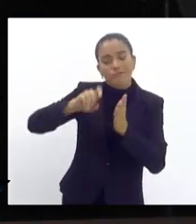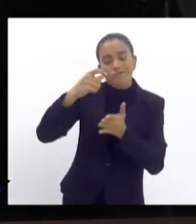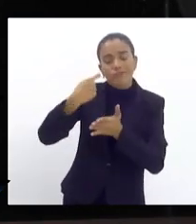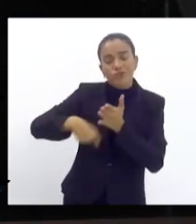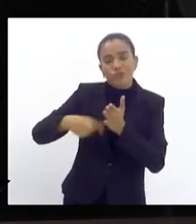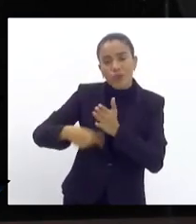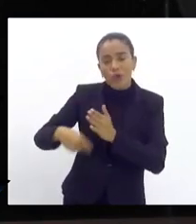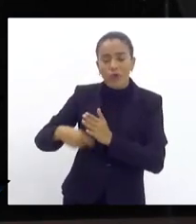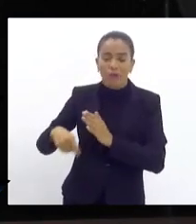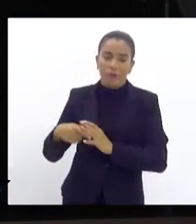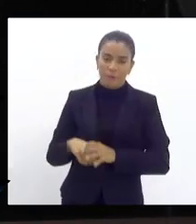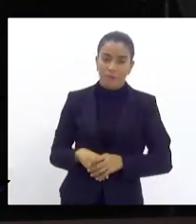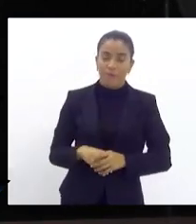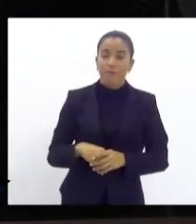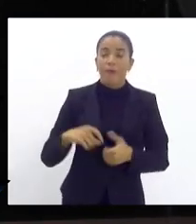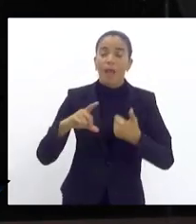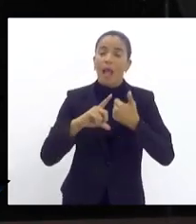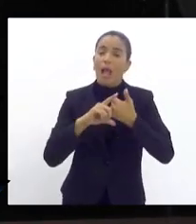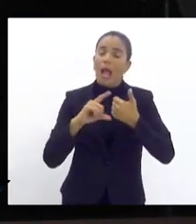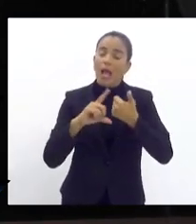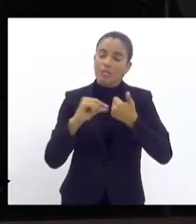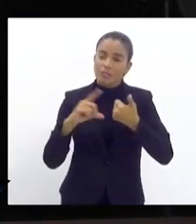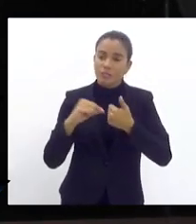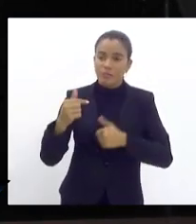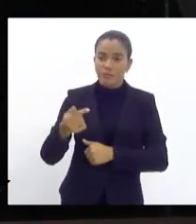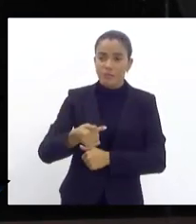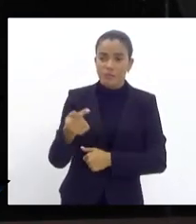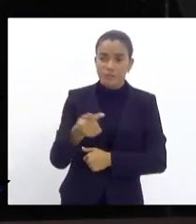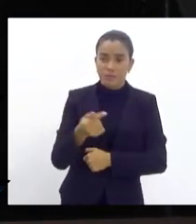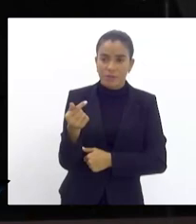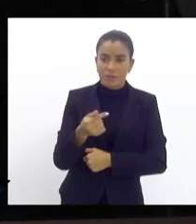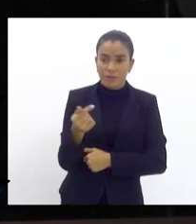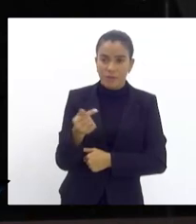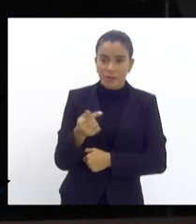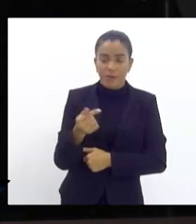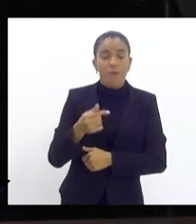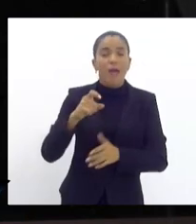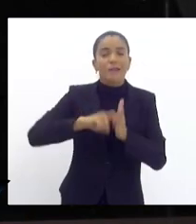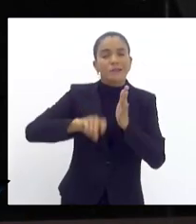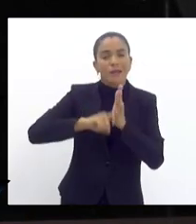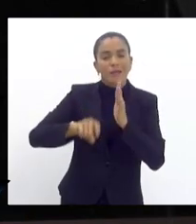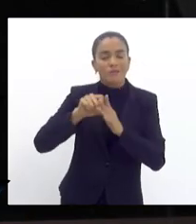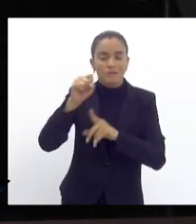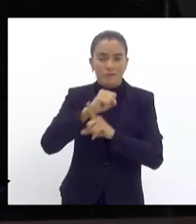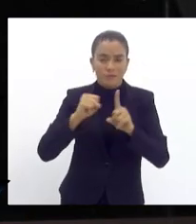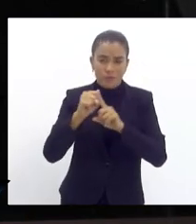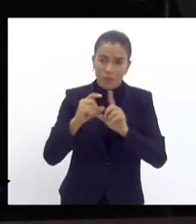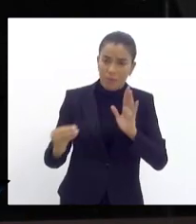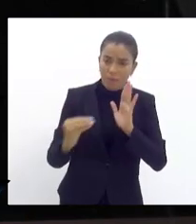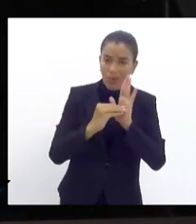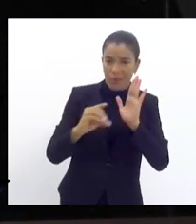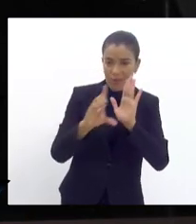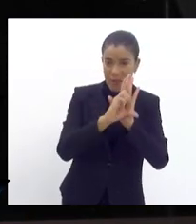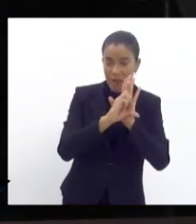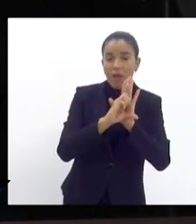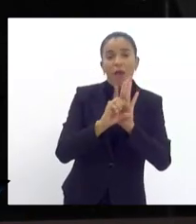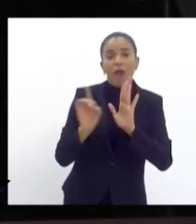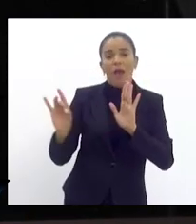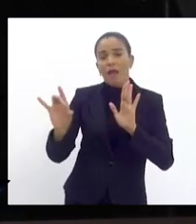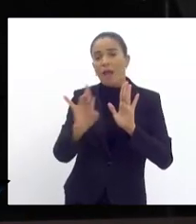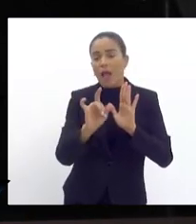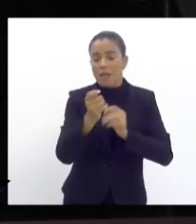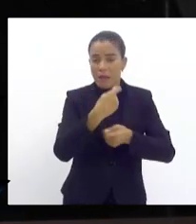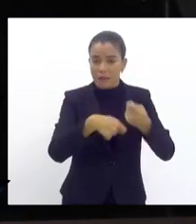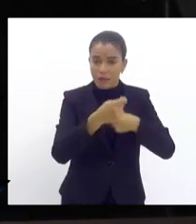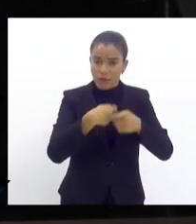artigo 7º para efeito da ineficiência da tarifa social estabelecida nessa lei para cada economia